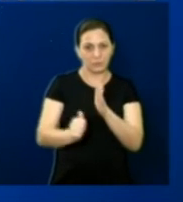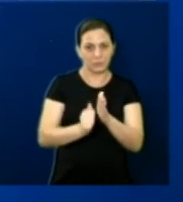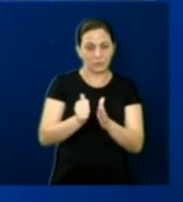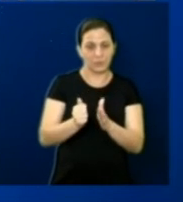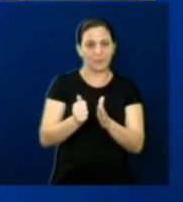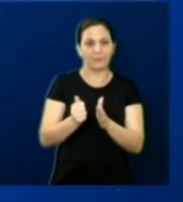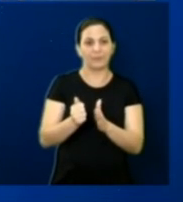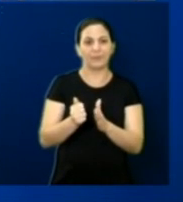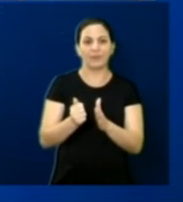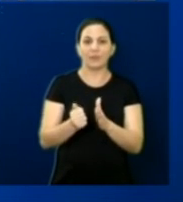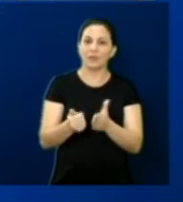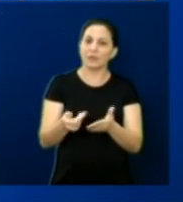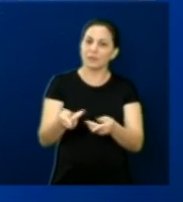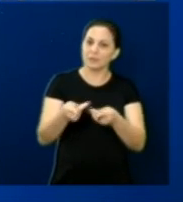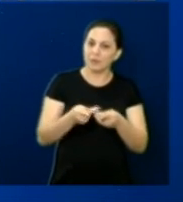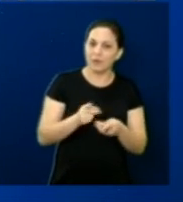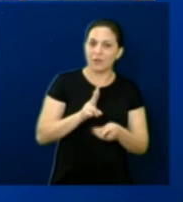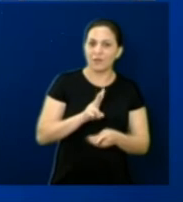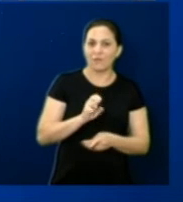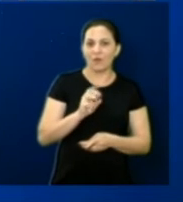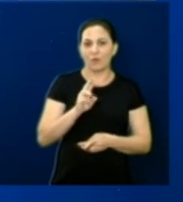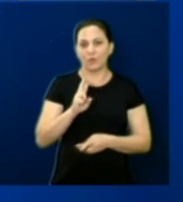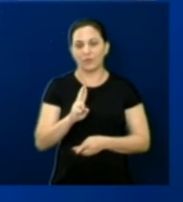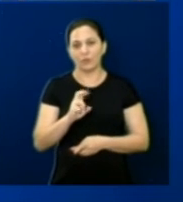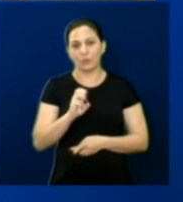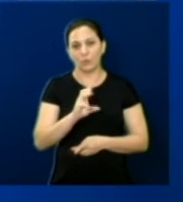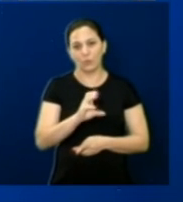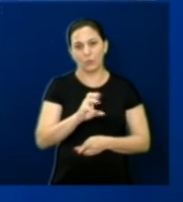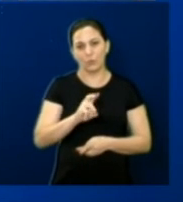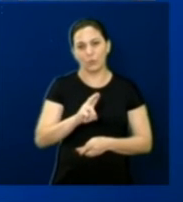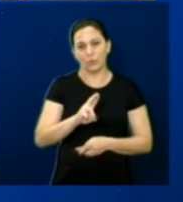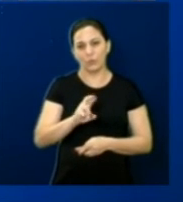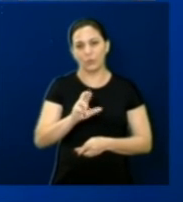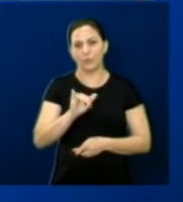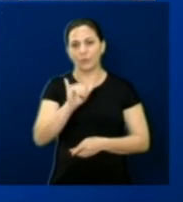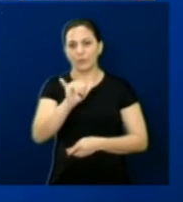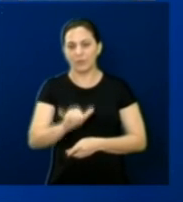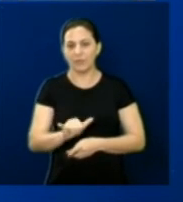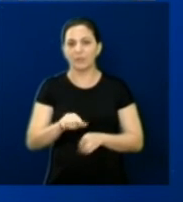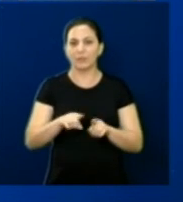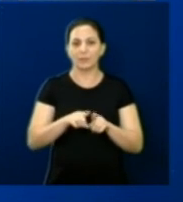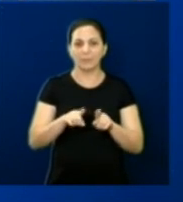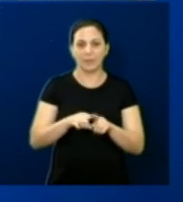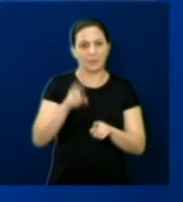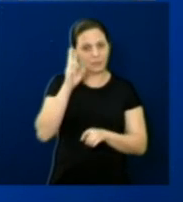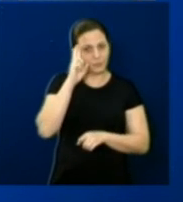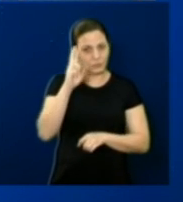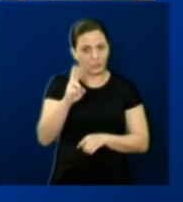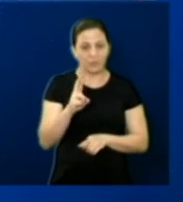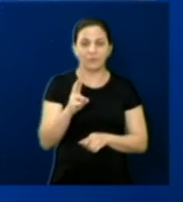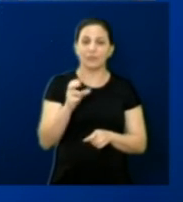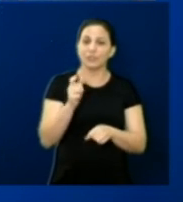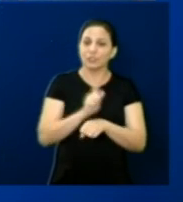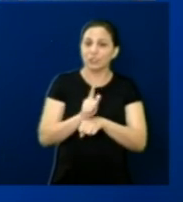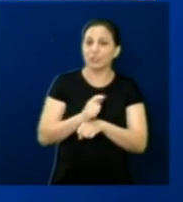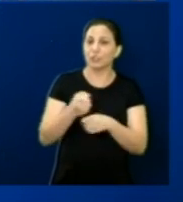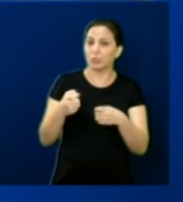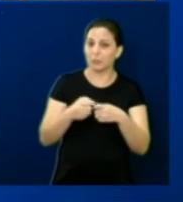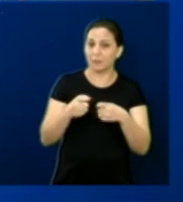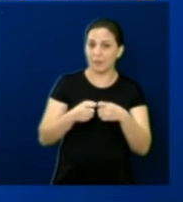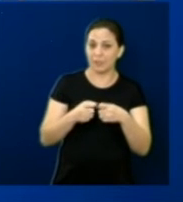recebidos pelo provedor da Santa Casa, o doutor Walter Cury, o superintendente Jader Pires, o gerente médico doutor André Peluso